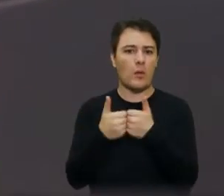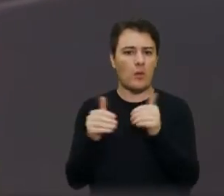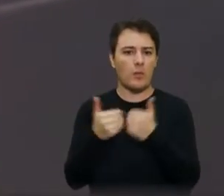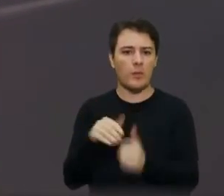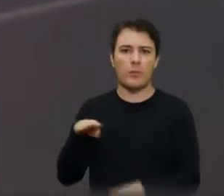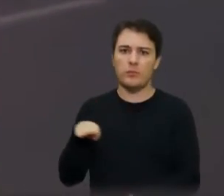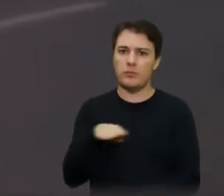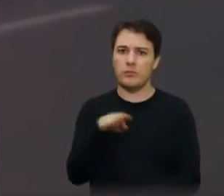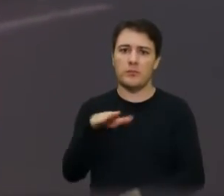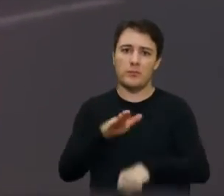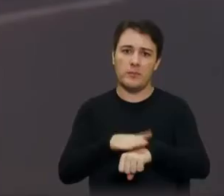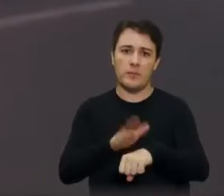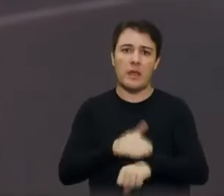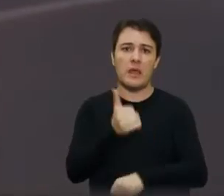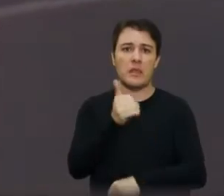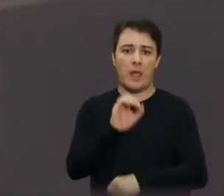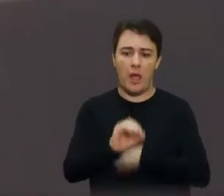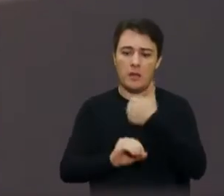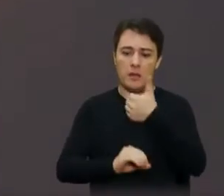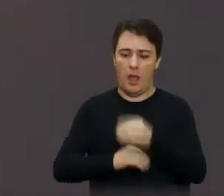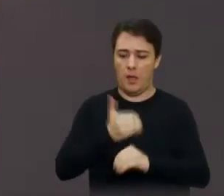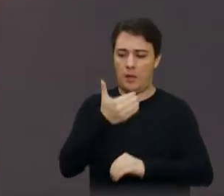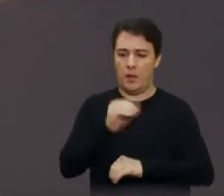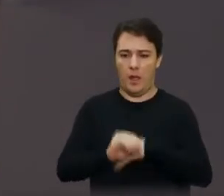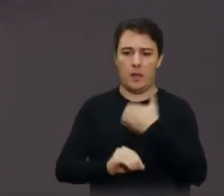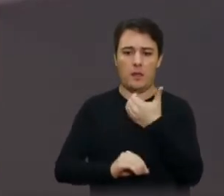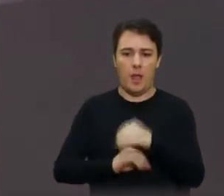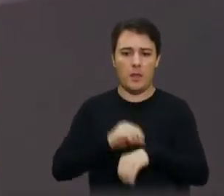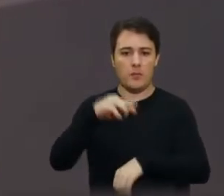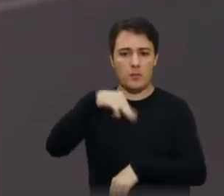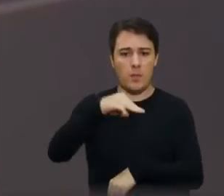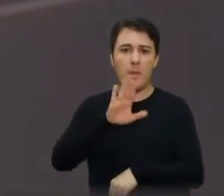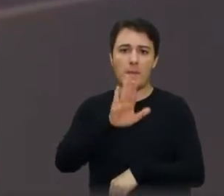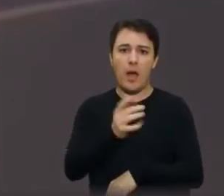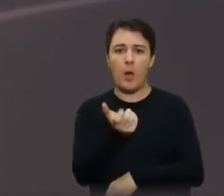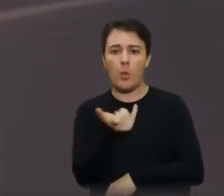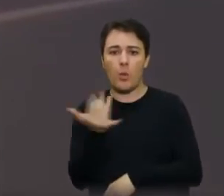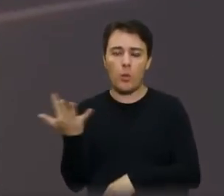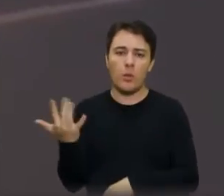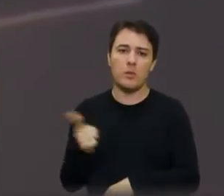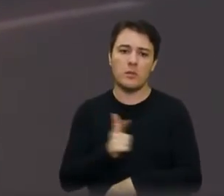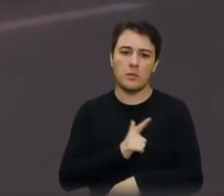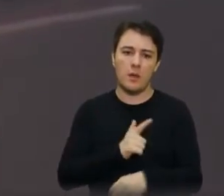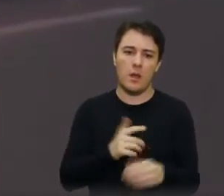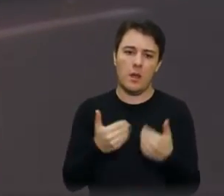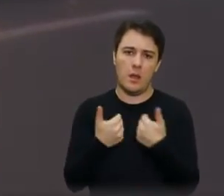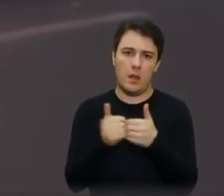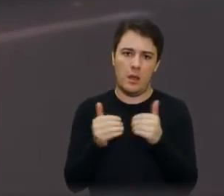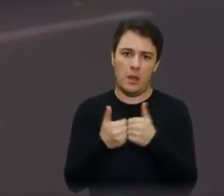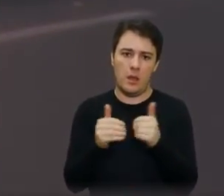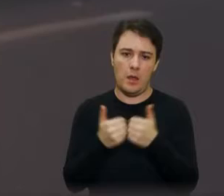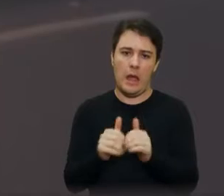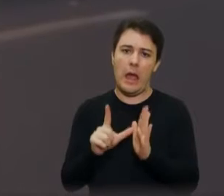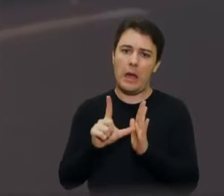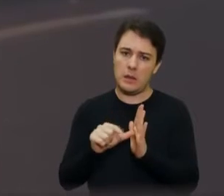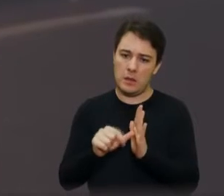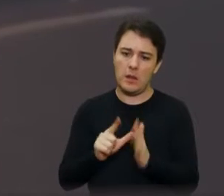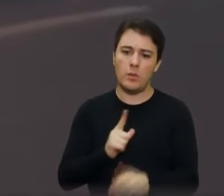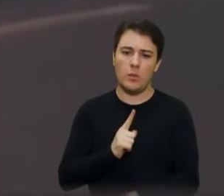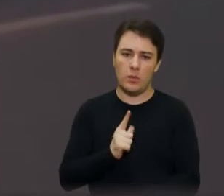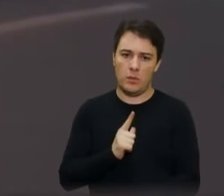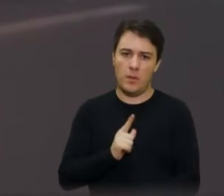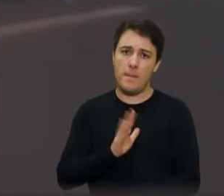circulam de 10 em 10 minutos, porém, alguns carros com uma pequena margem de atraso,